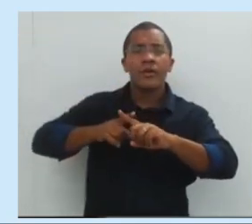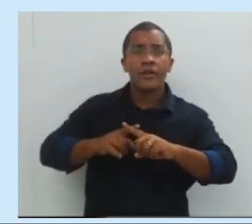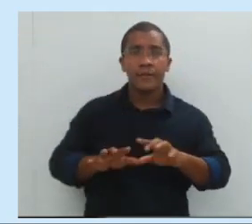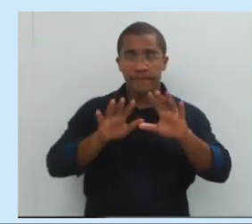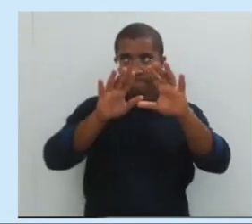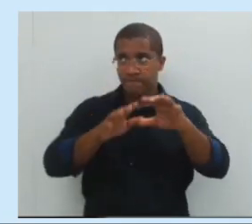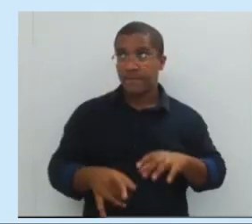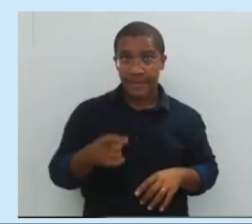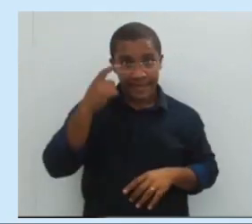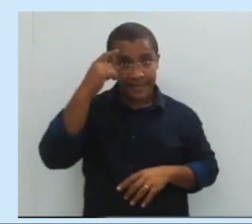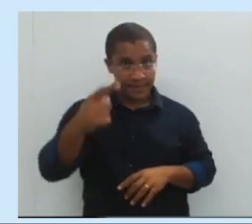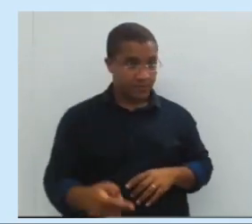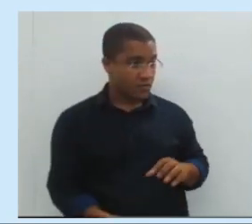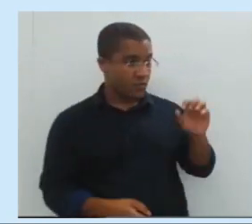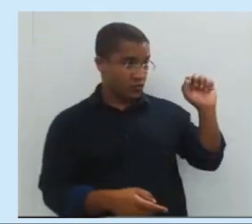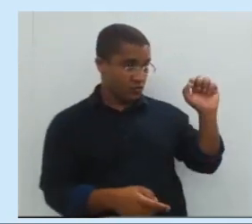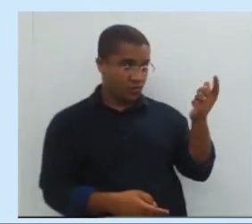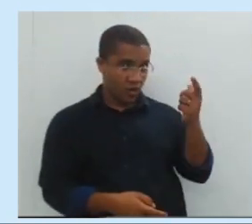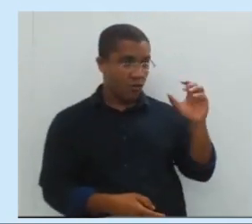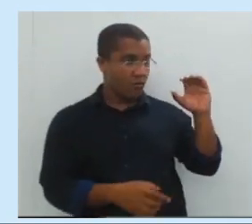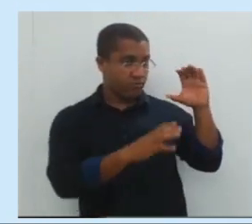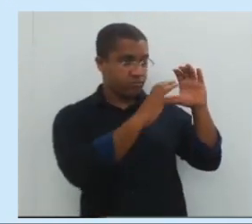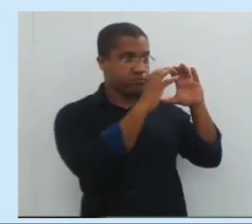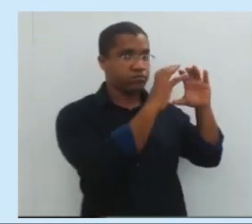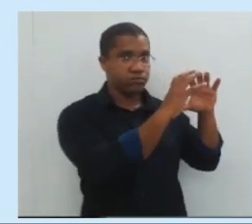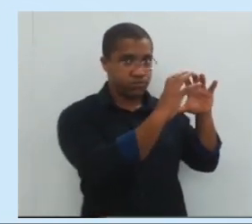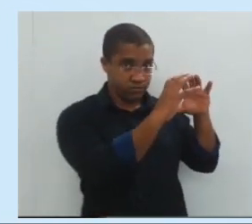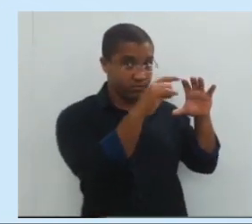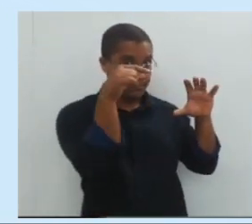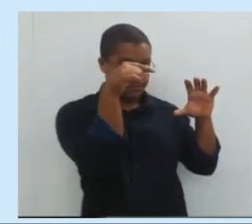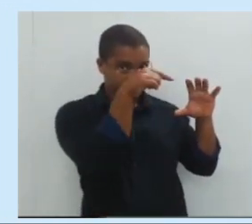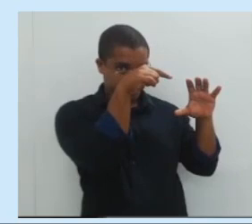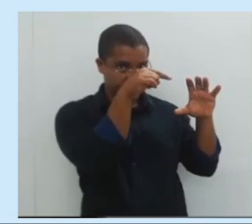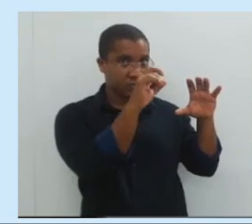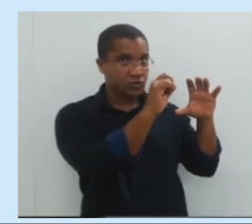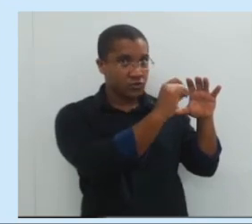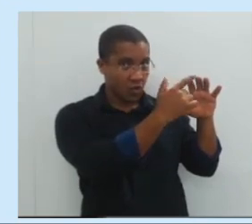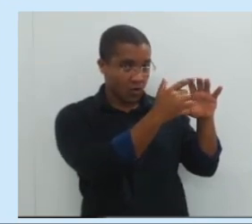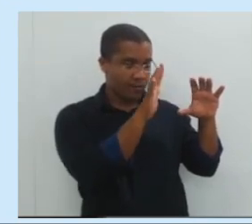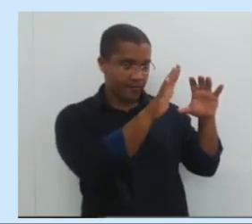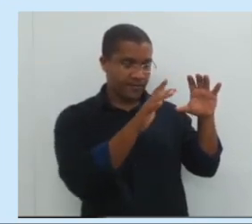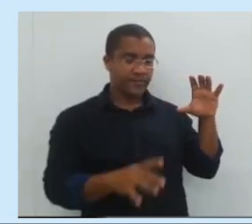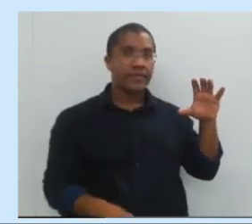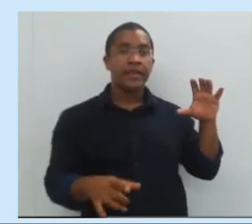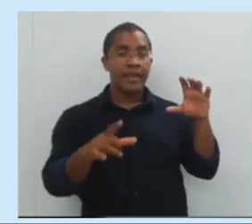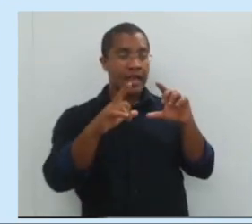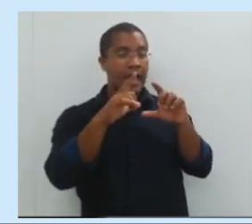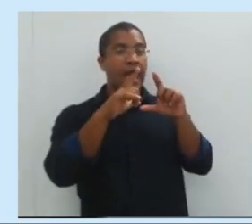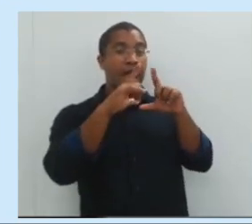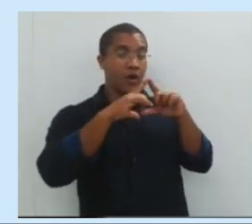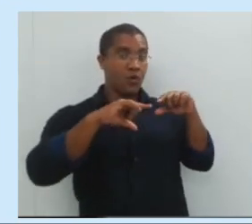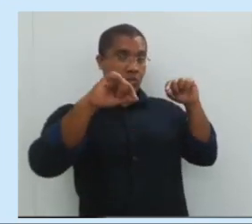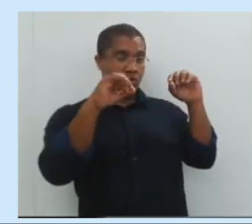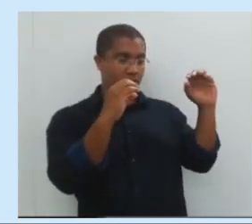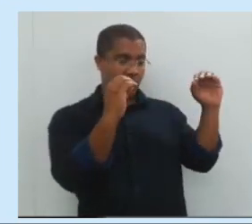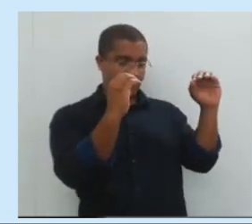aqui o sol, certo? Sol. Eu tenho aqui a lua,